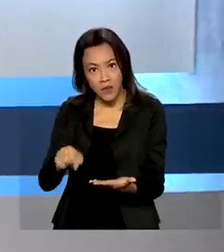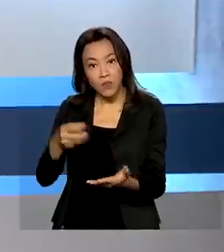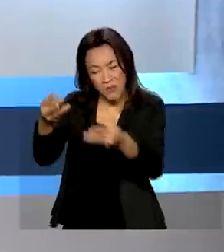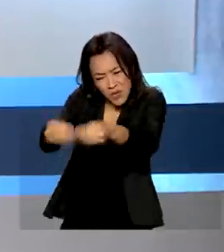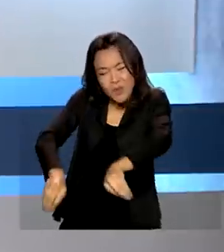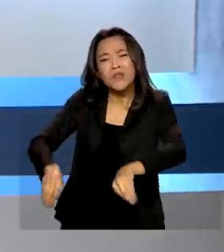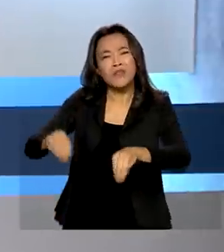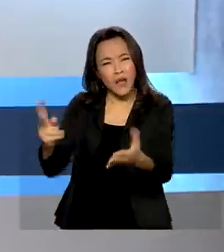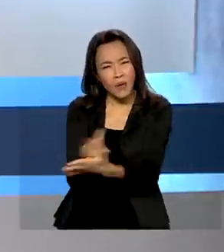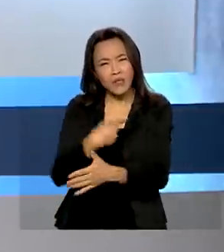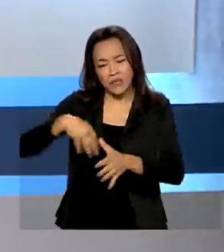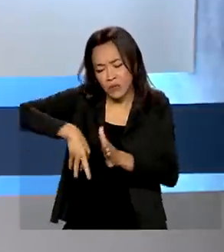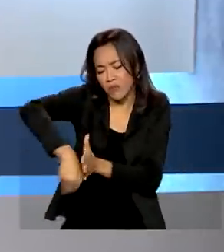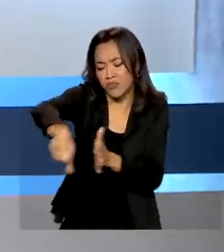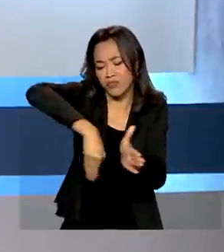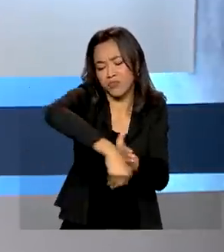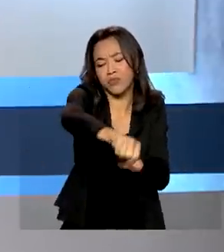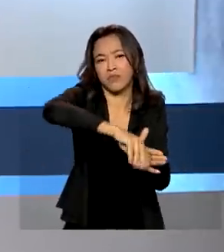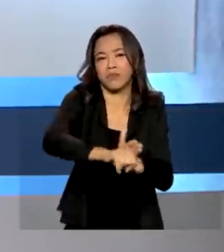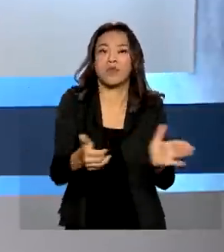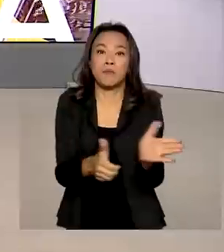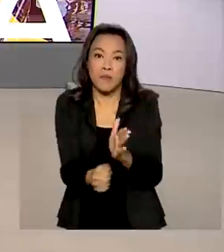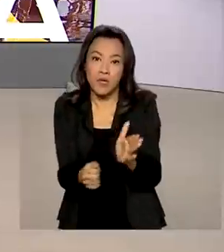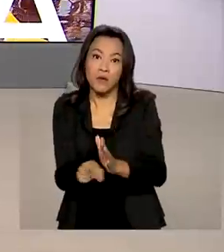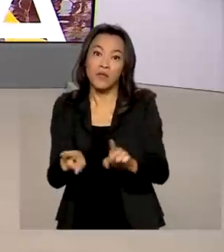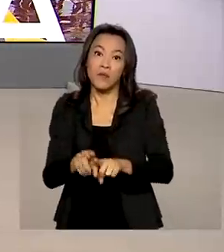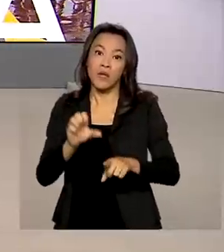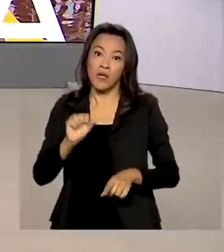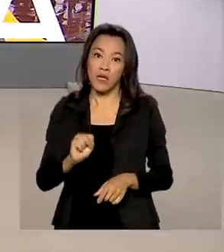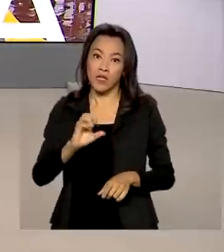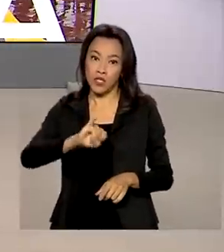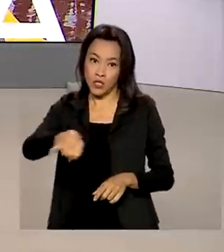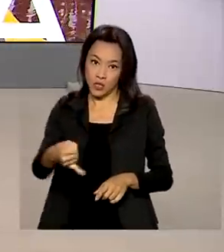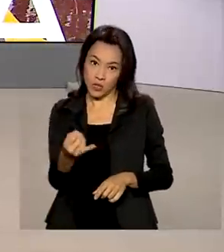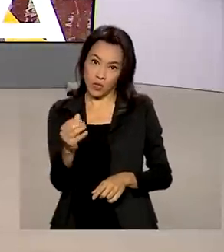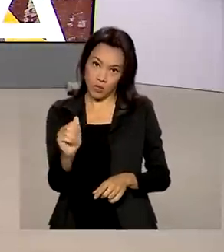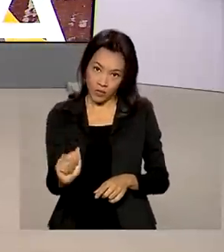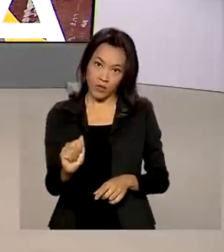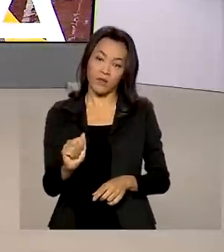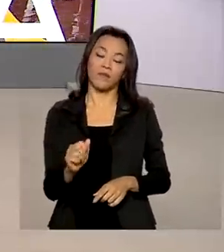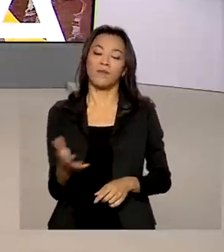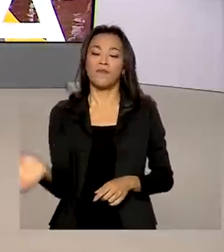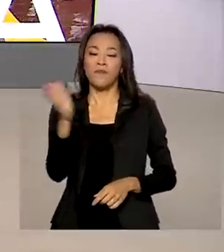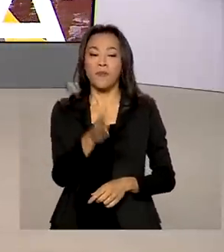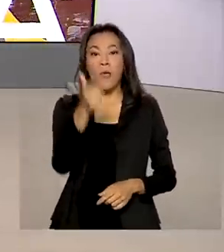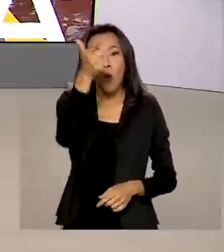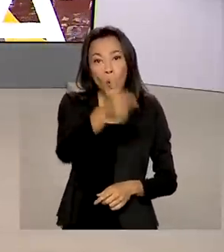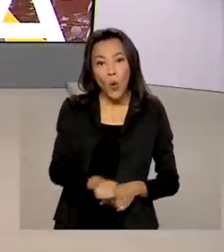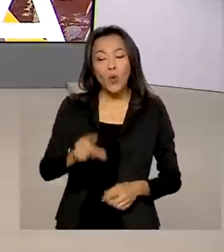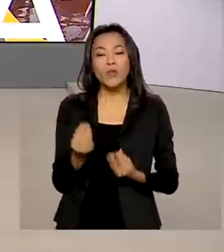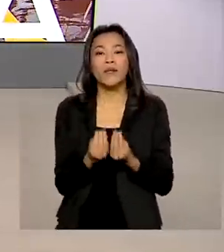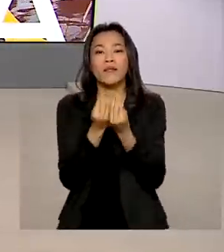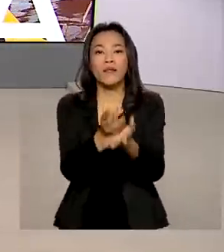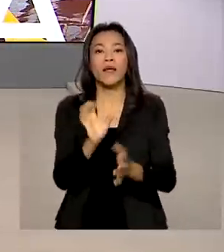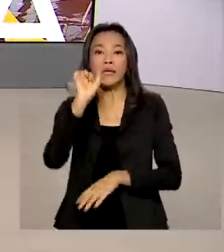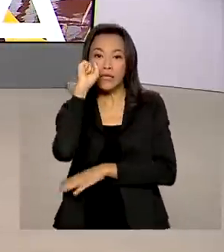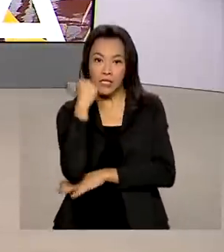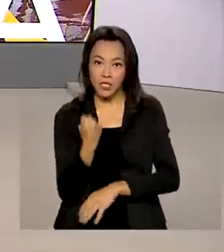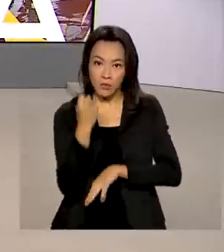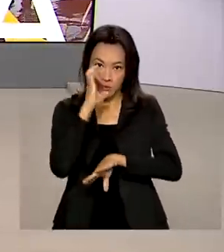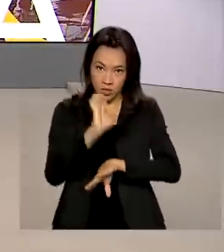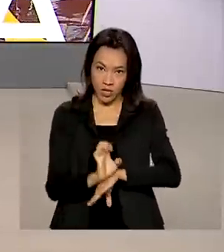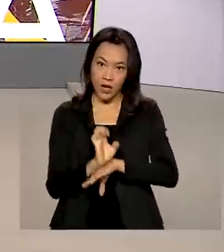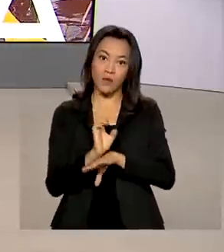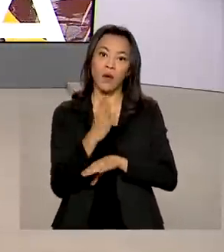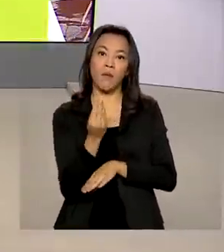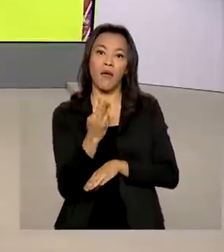soja e milho na região centro-sul. E foi entregue em Sergipe mais um trecho duplicado da BR-101.